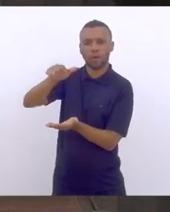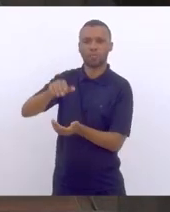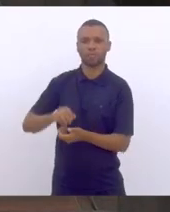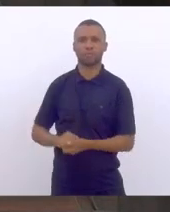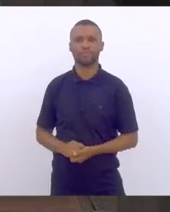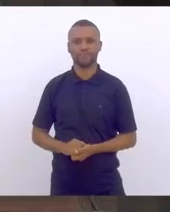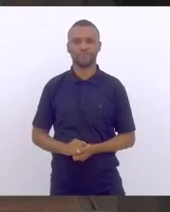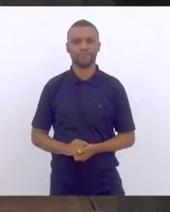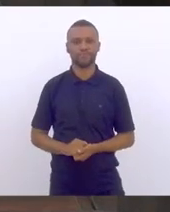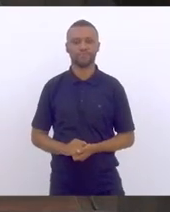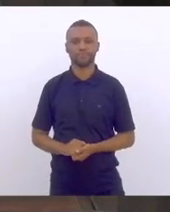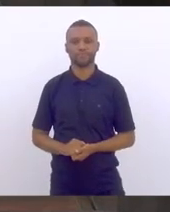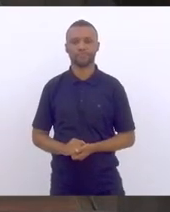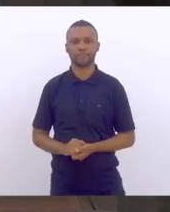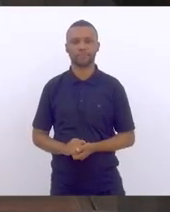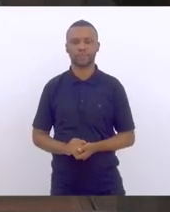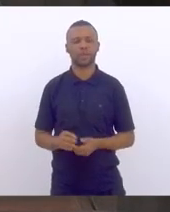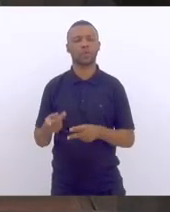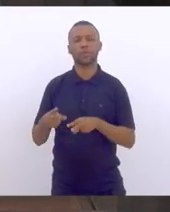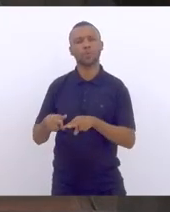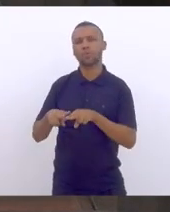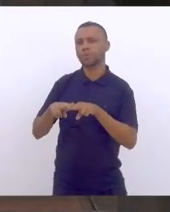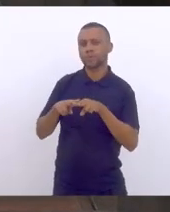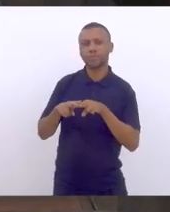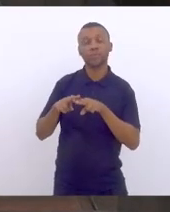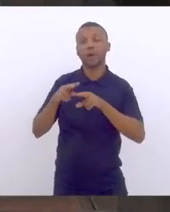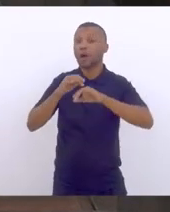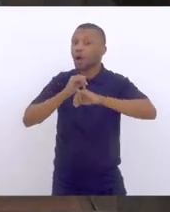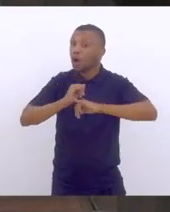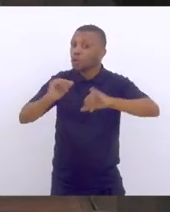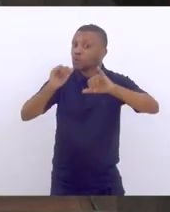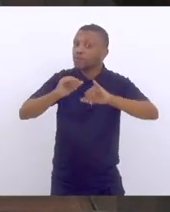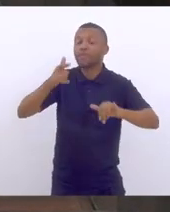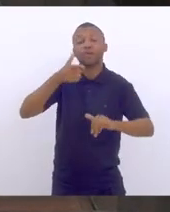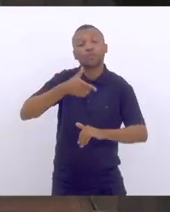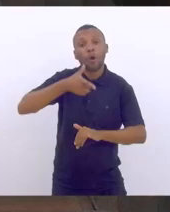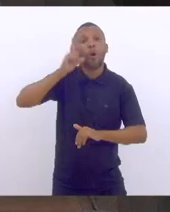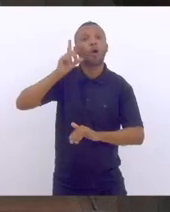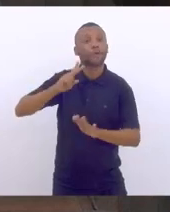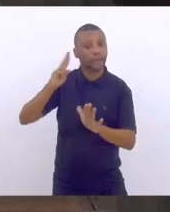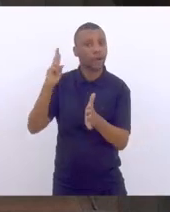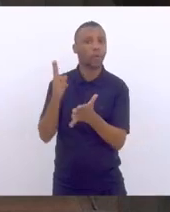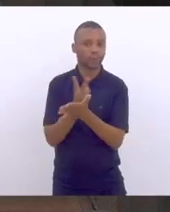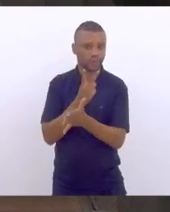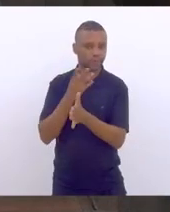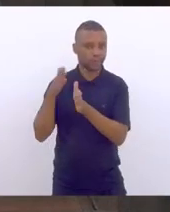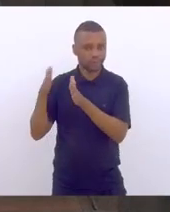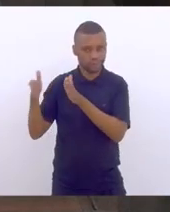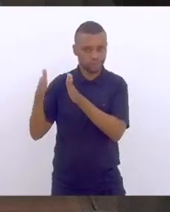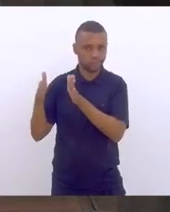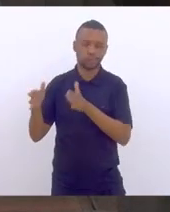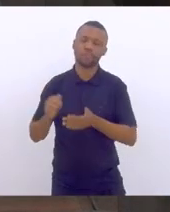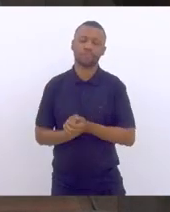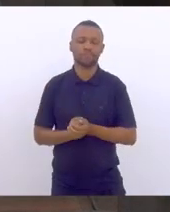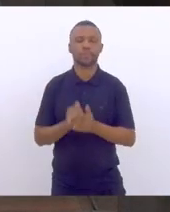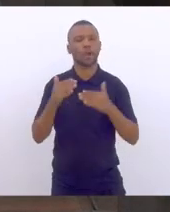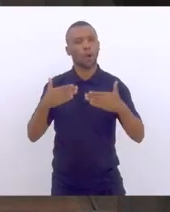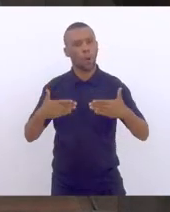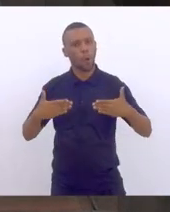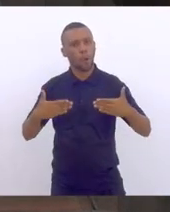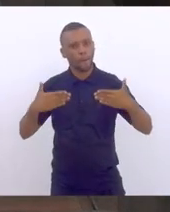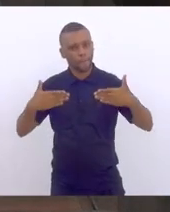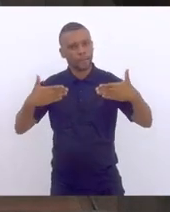Associa-se a isso, só notícias de ontem. O ministro da